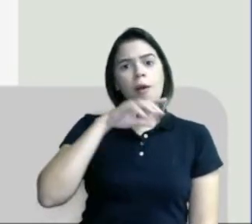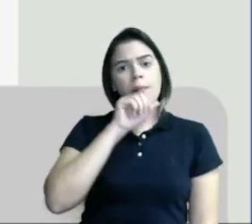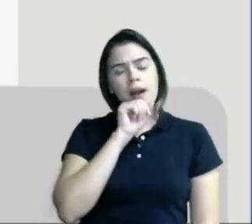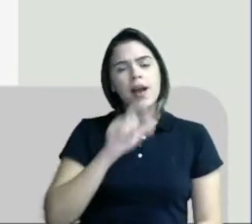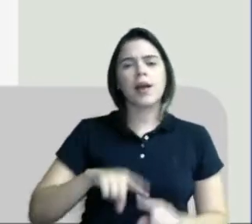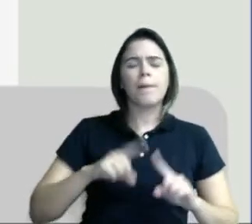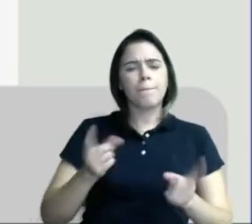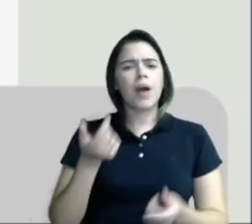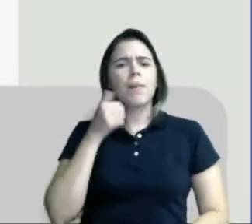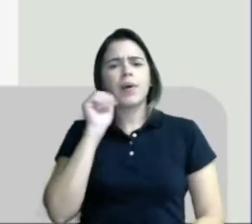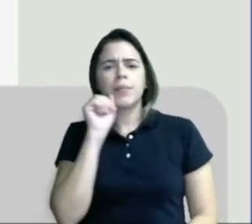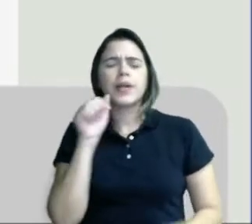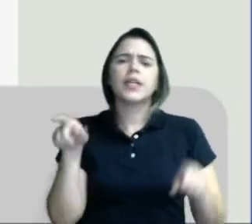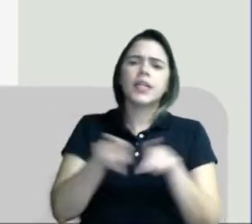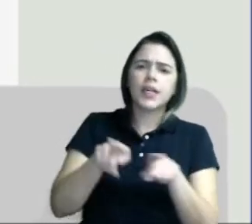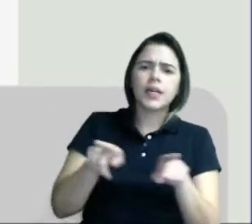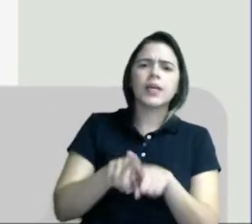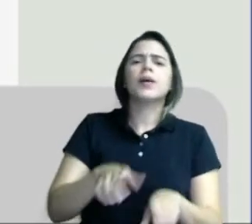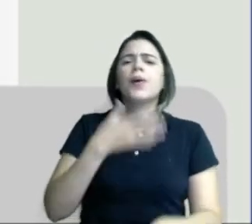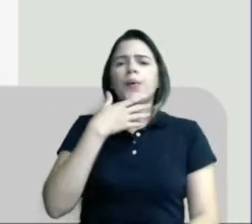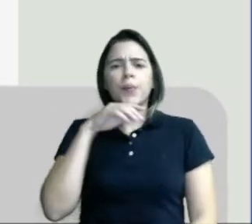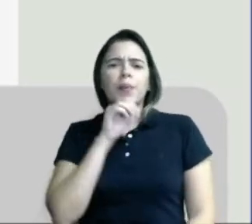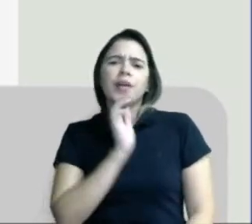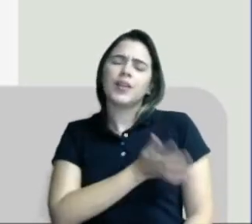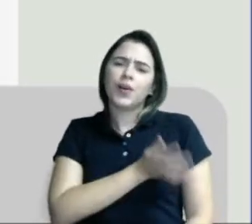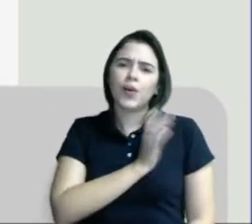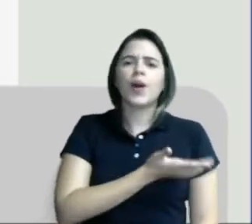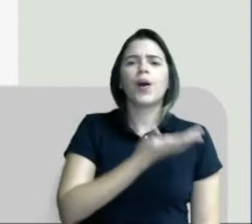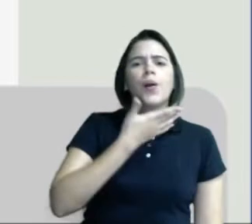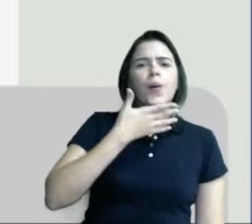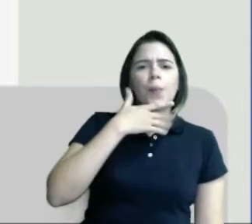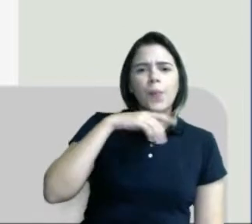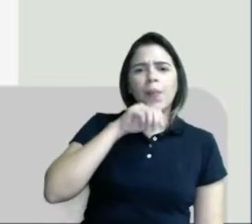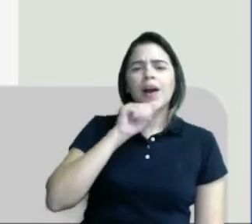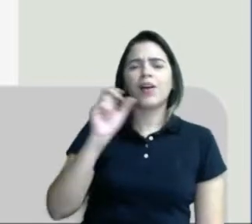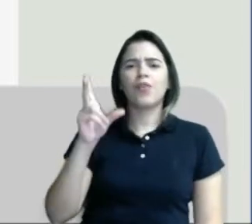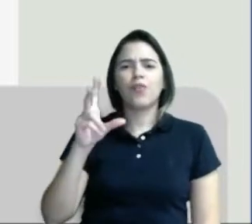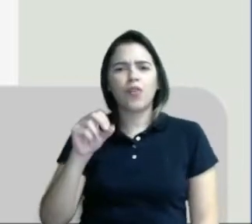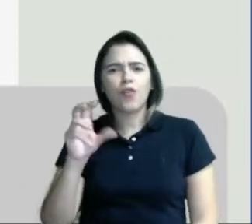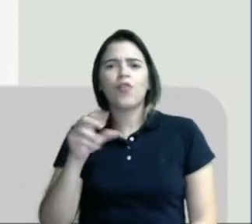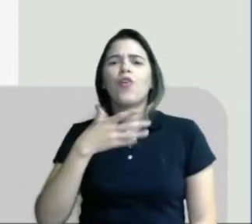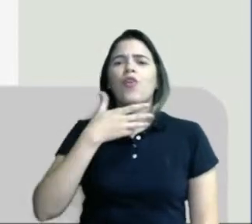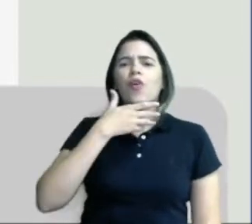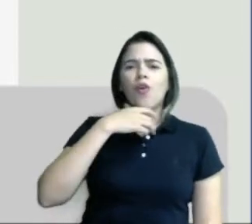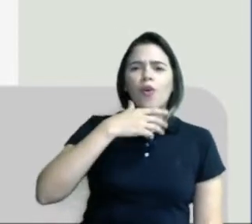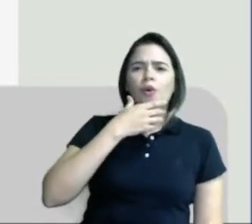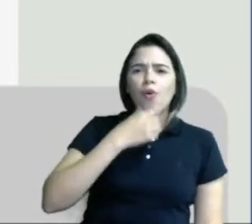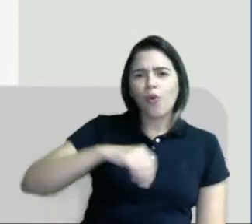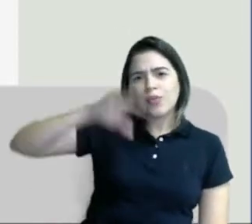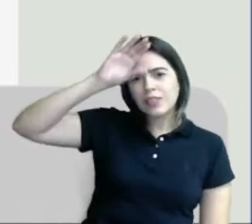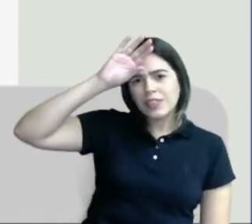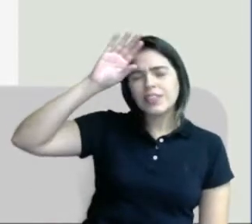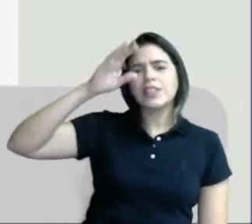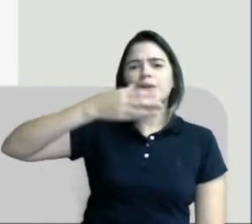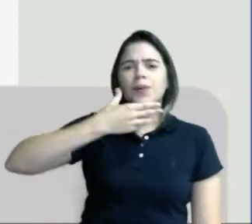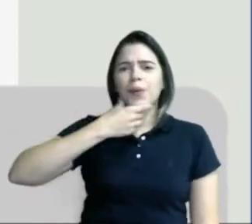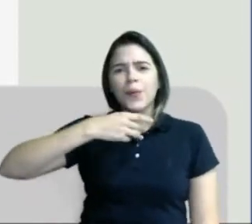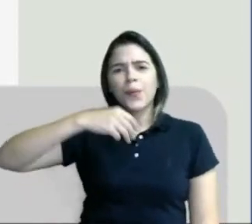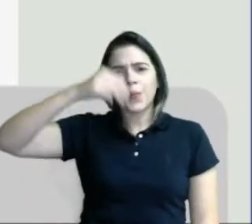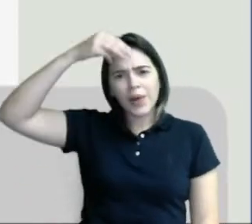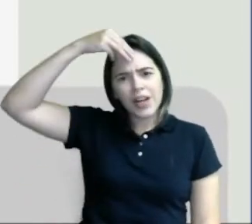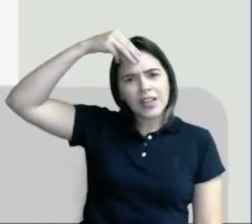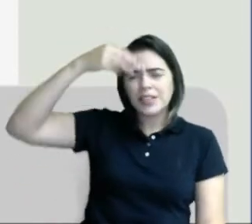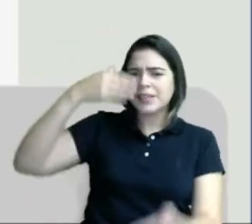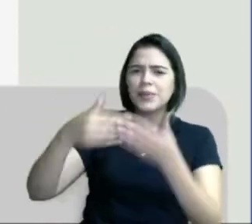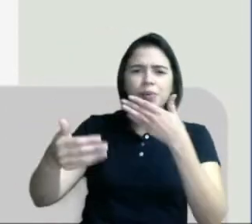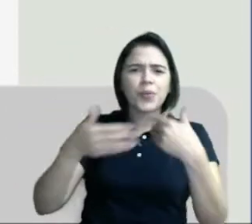Mas a mãe pode ir. O pai do coração. O pai avô. O tio. A madrinha. O padrinho. Seja lá com